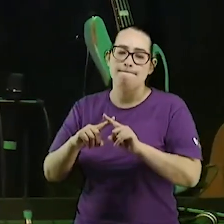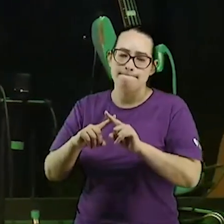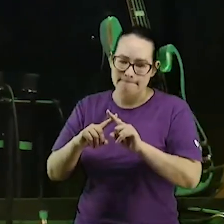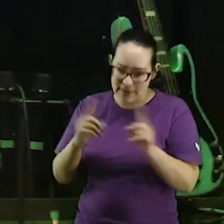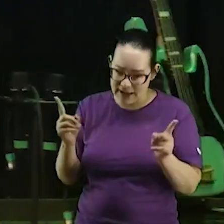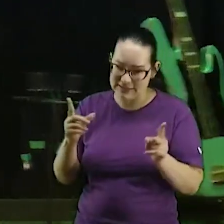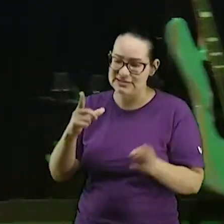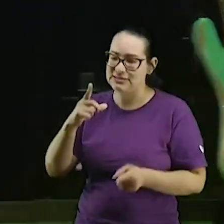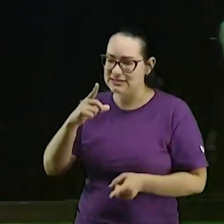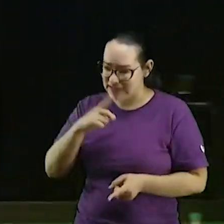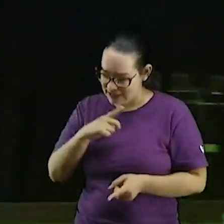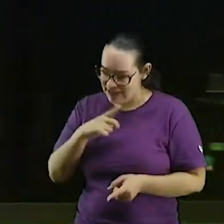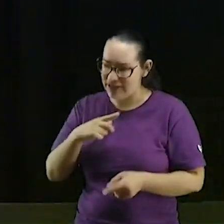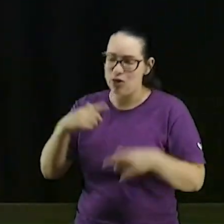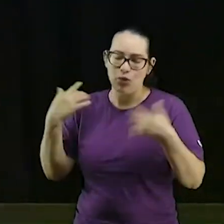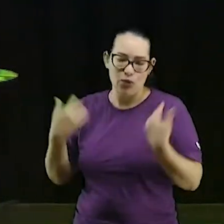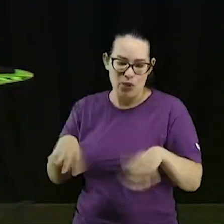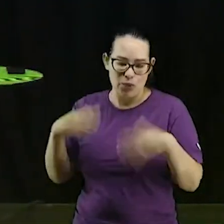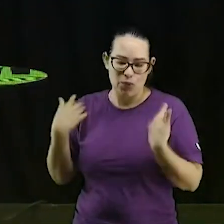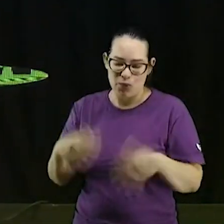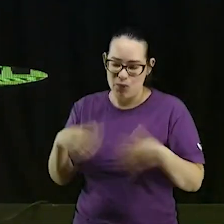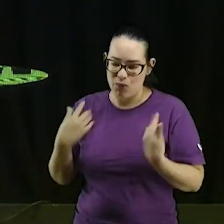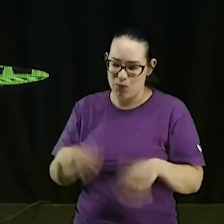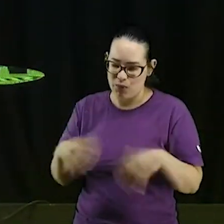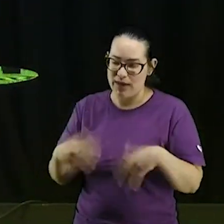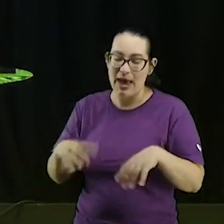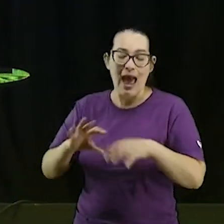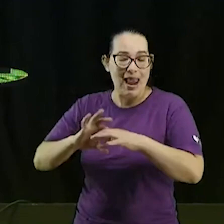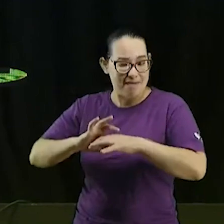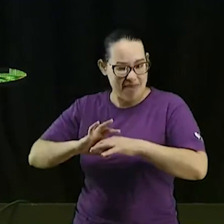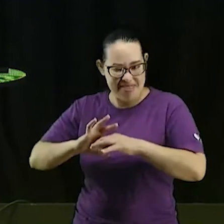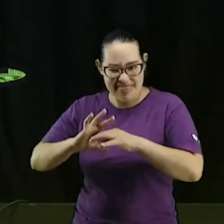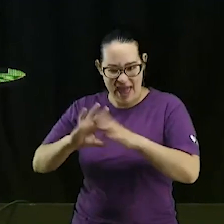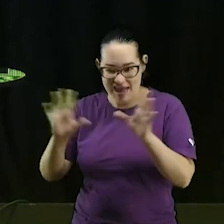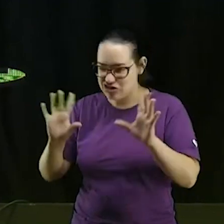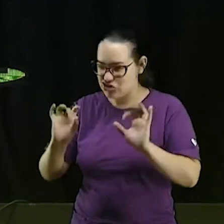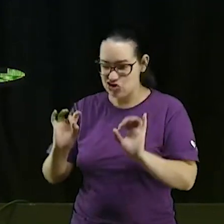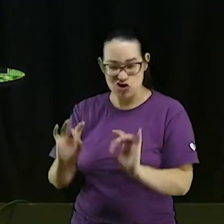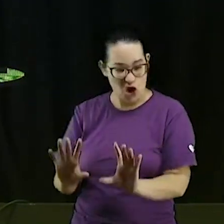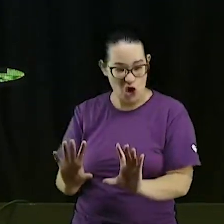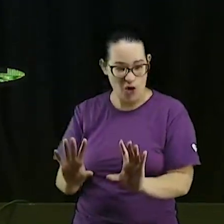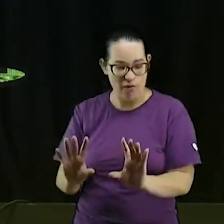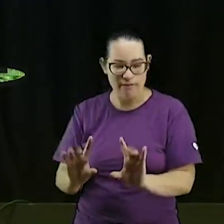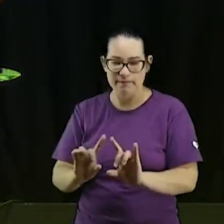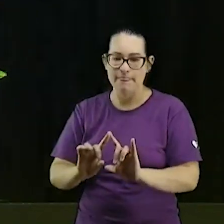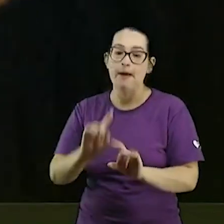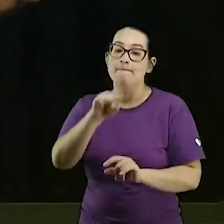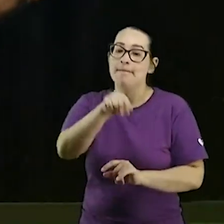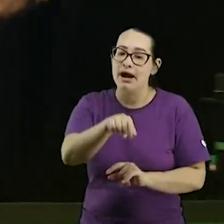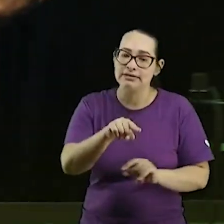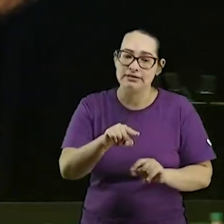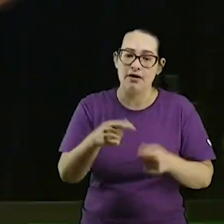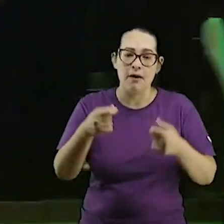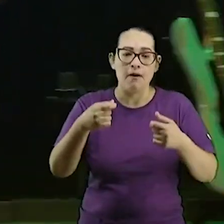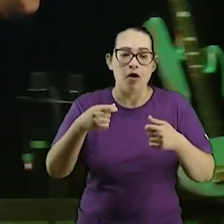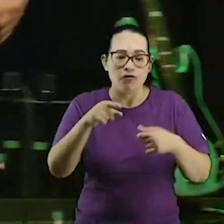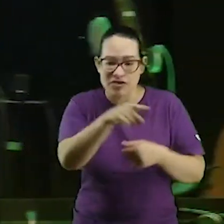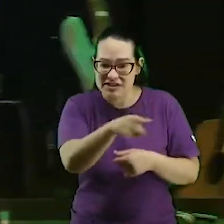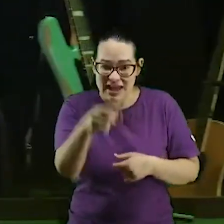para a liberdade eles aprendem não esqueça da sua família não abandone